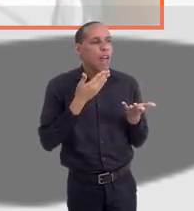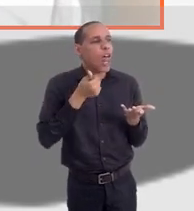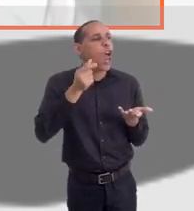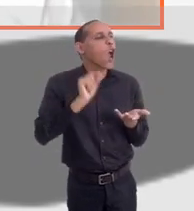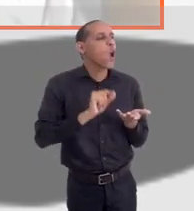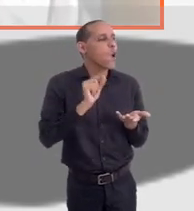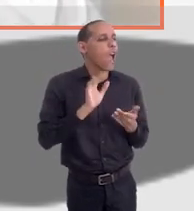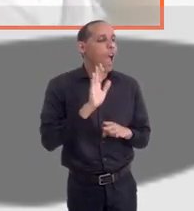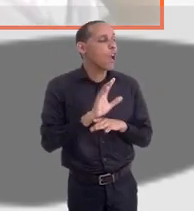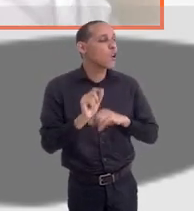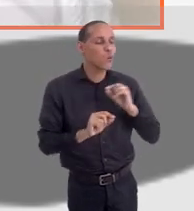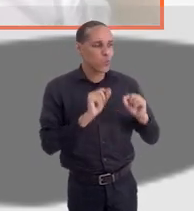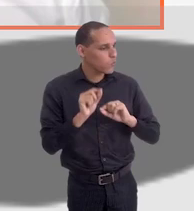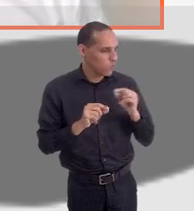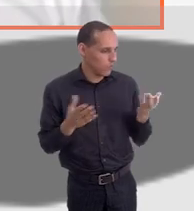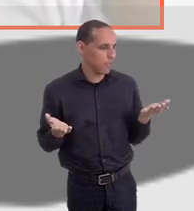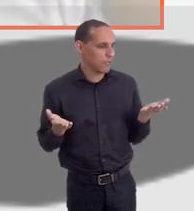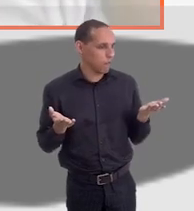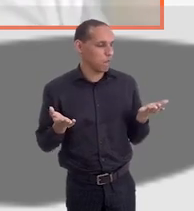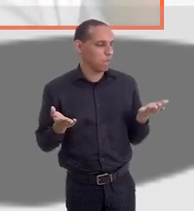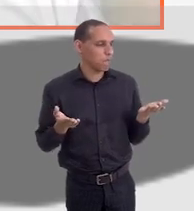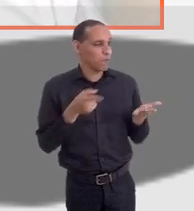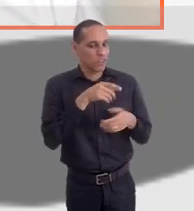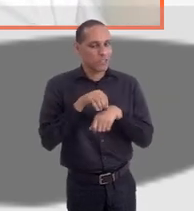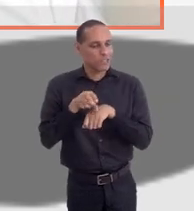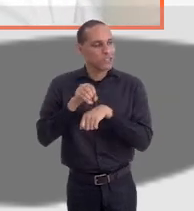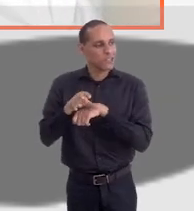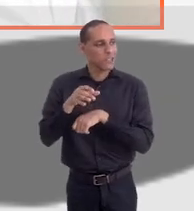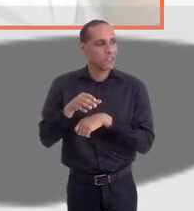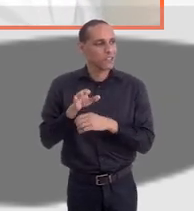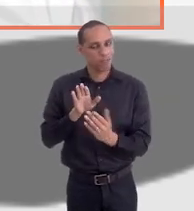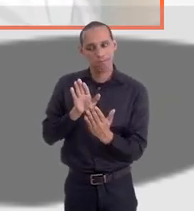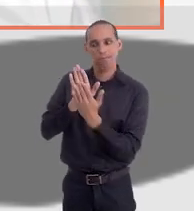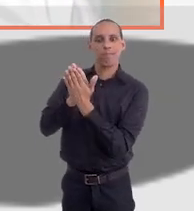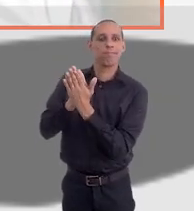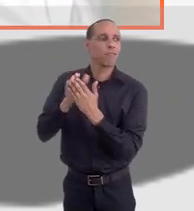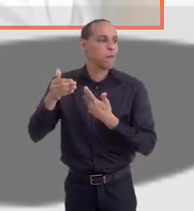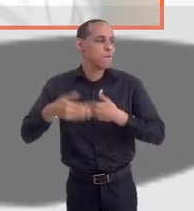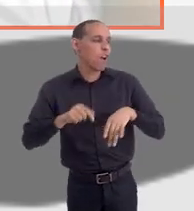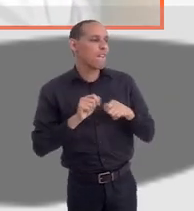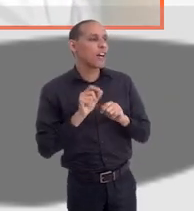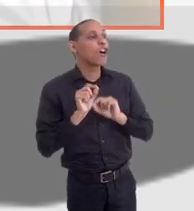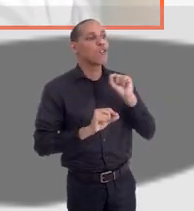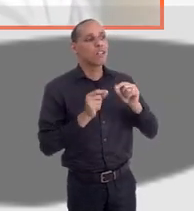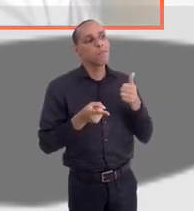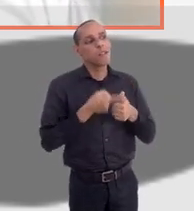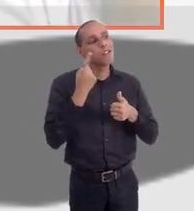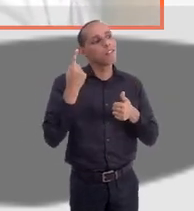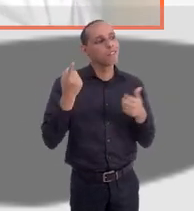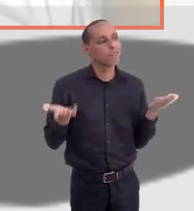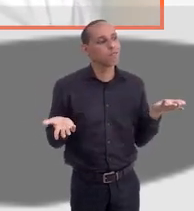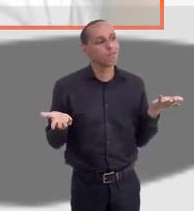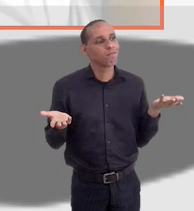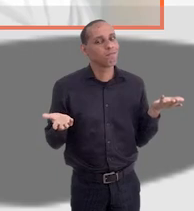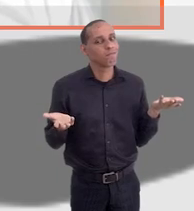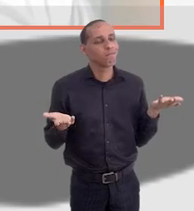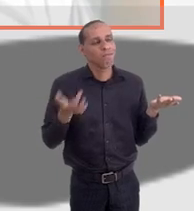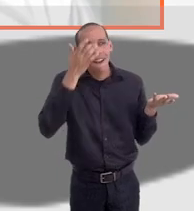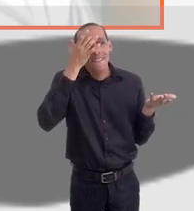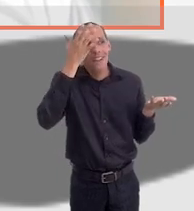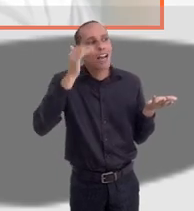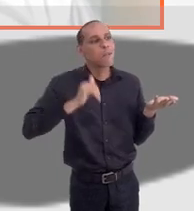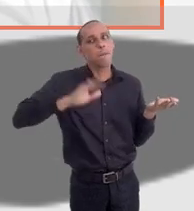funciona para você, que você acredita que funcione no momento que você se depara ali com a prova? O que você acha que